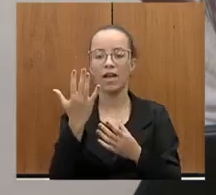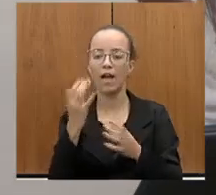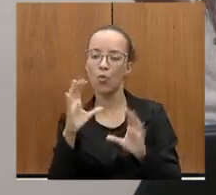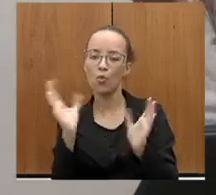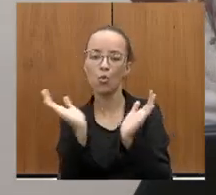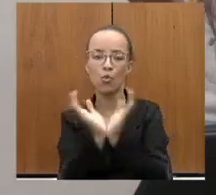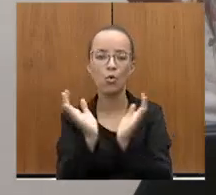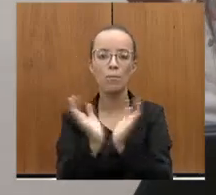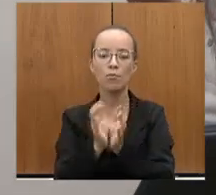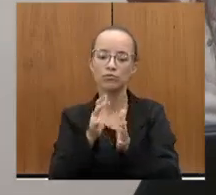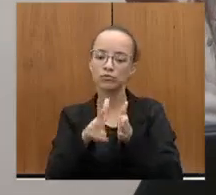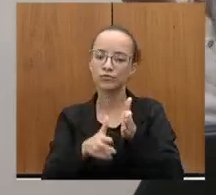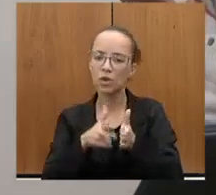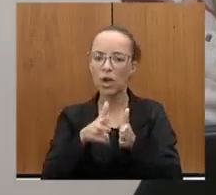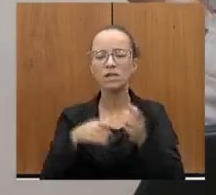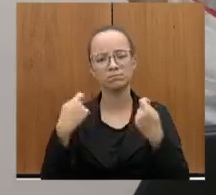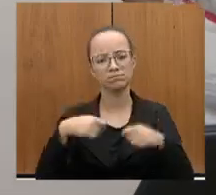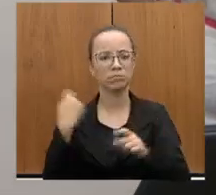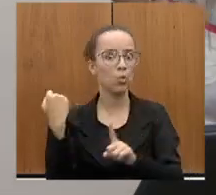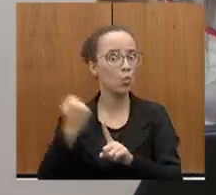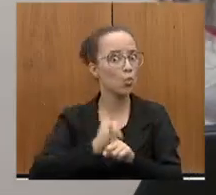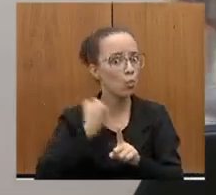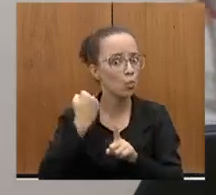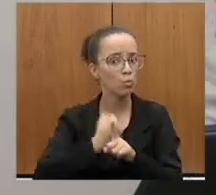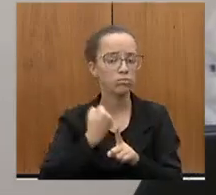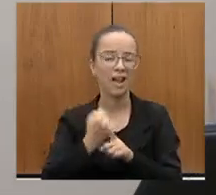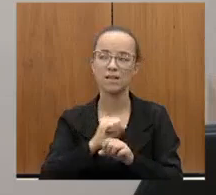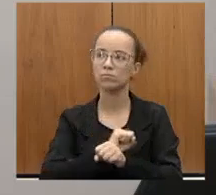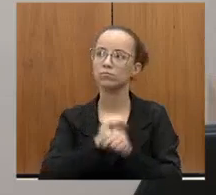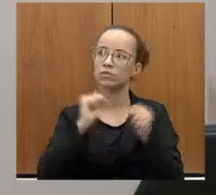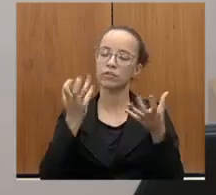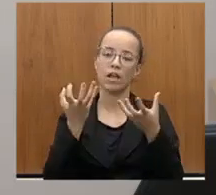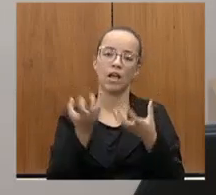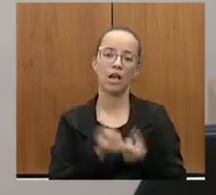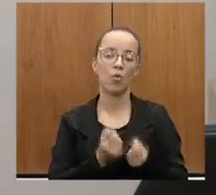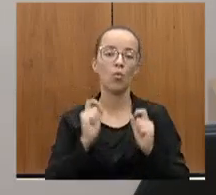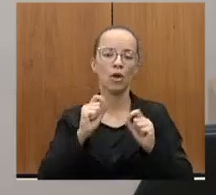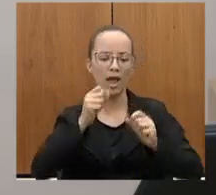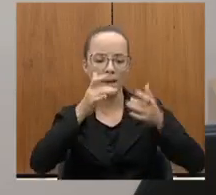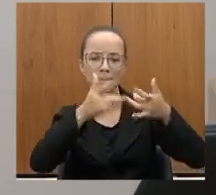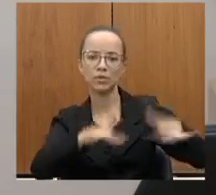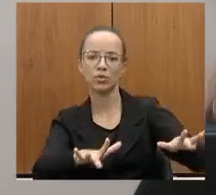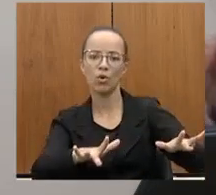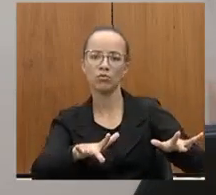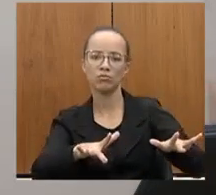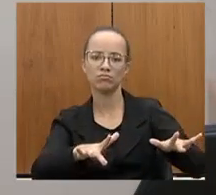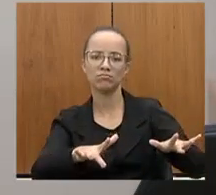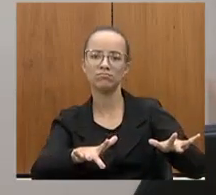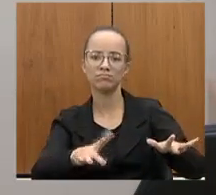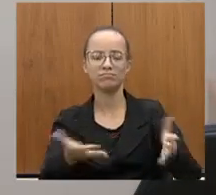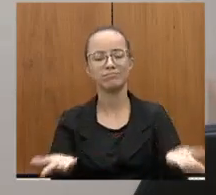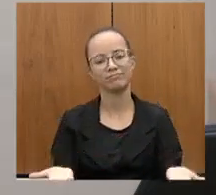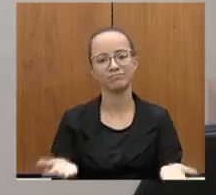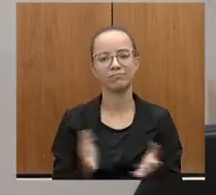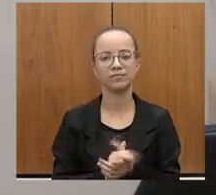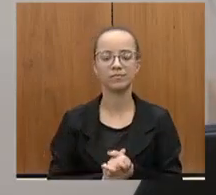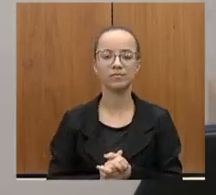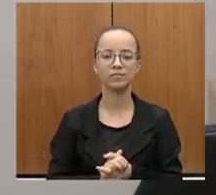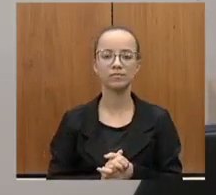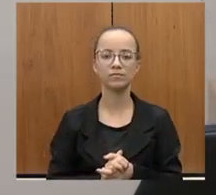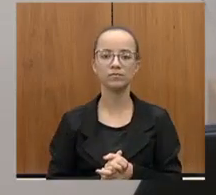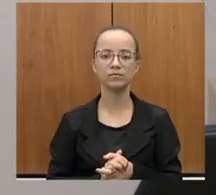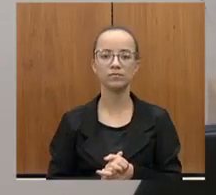Gerais lutando. É impossível aceitarmos o abandono dessas linhas. As